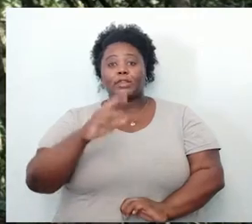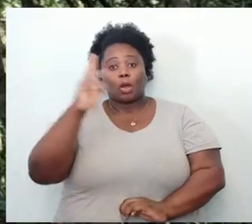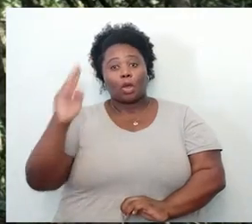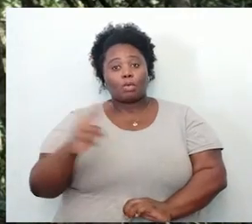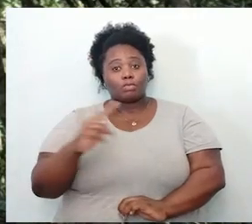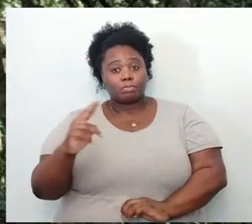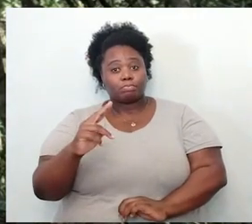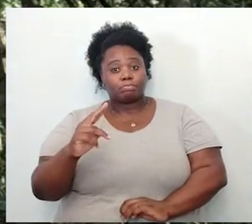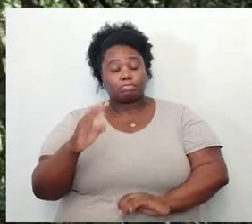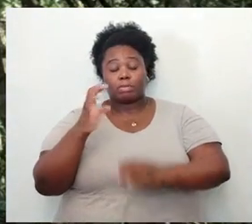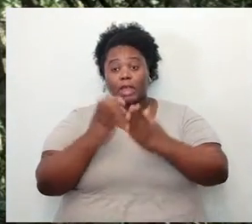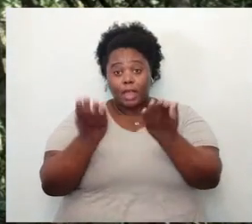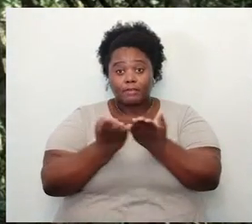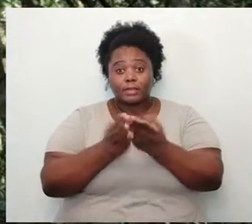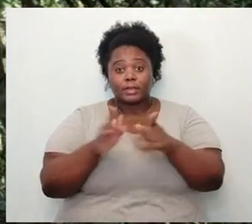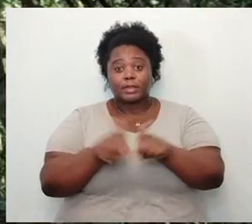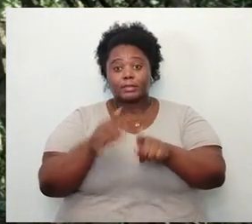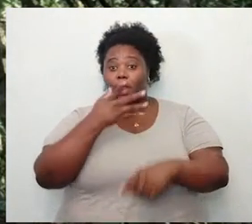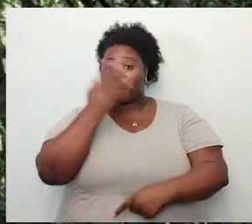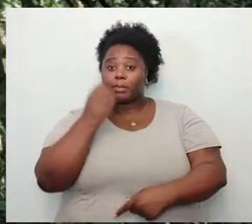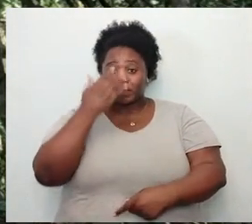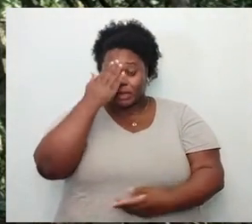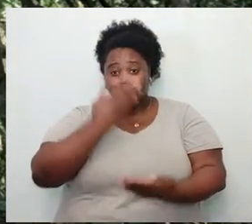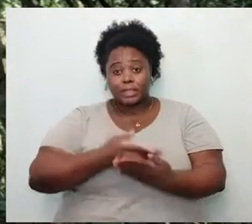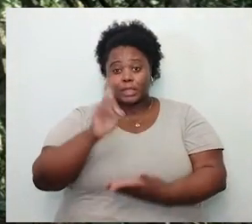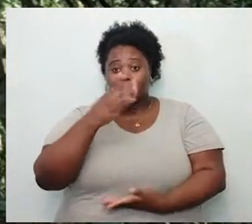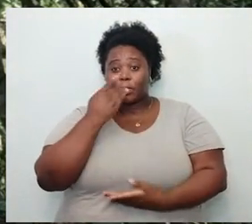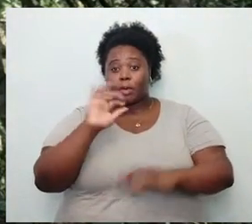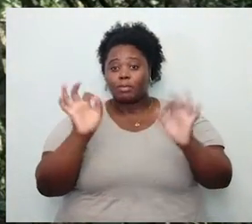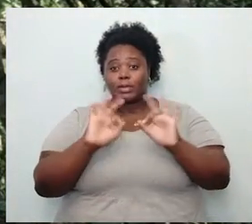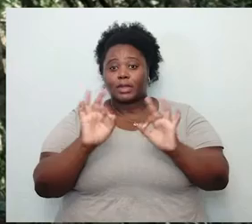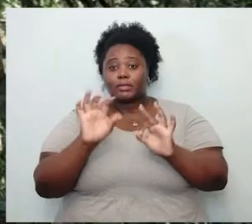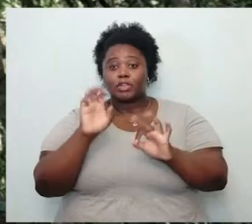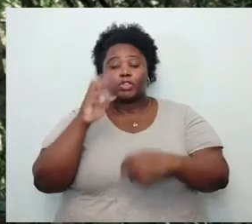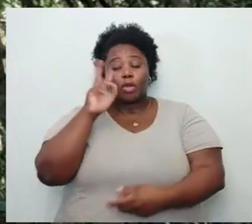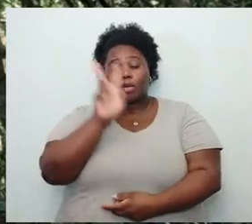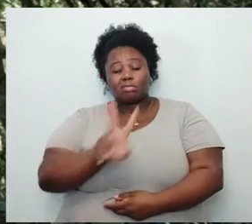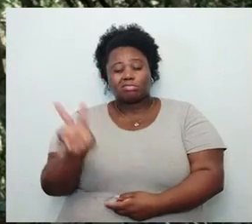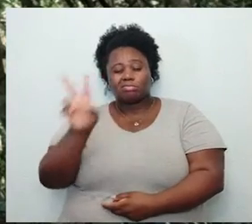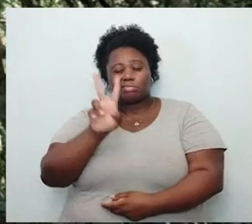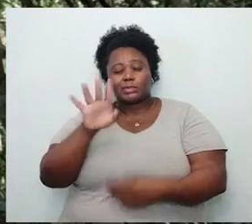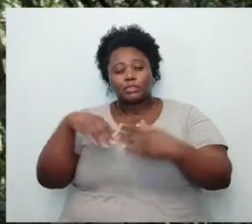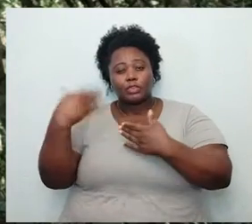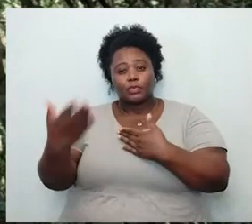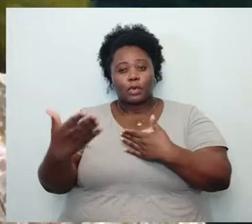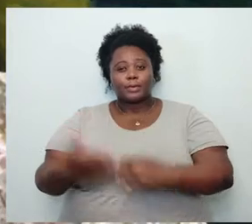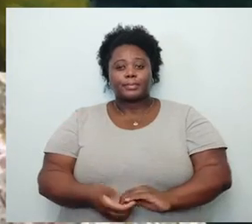evangelizadores e os positivistas não comem ninguém. Apenas observam de fora.